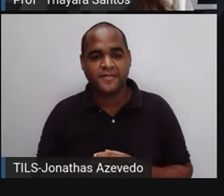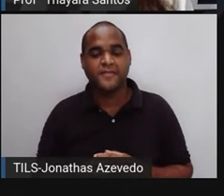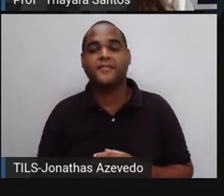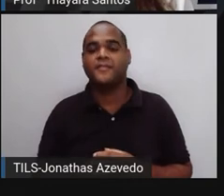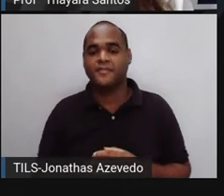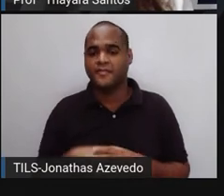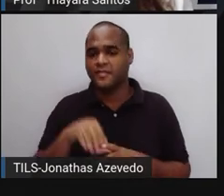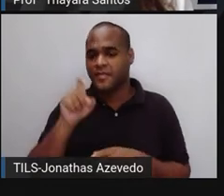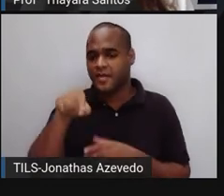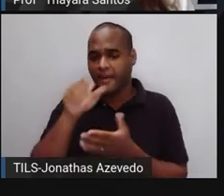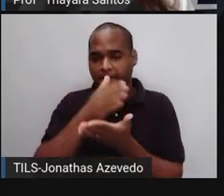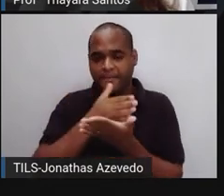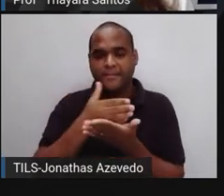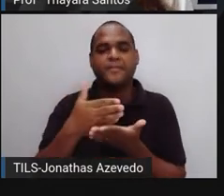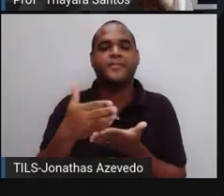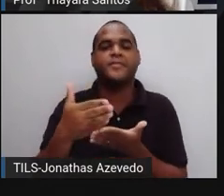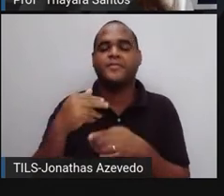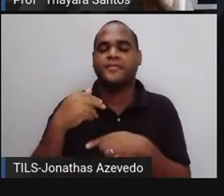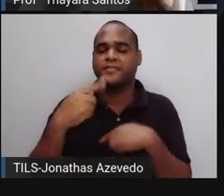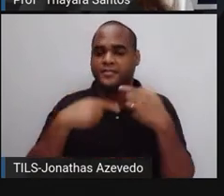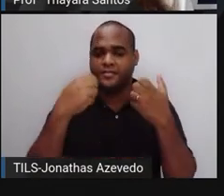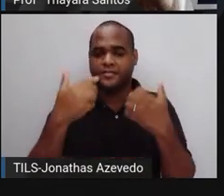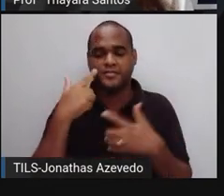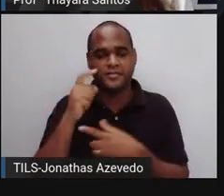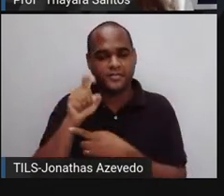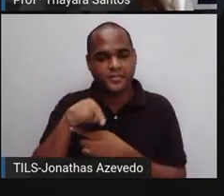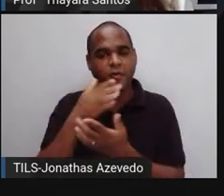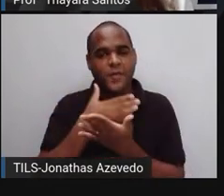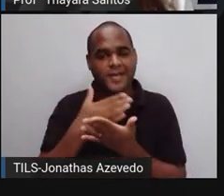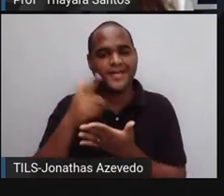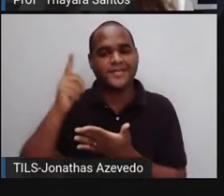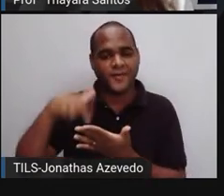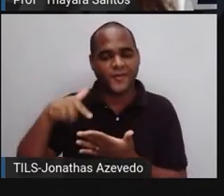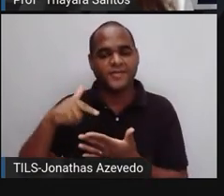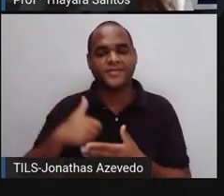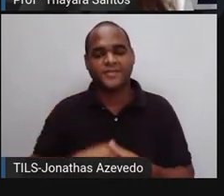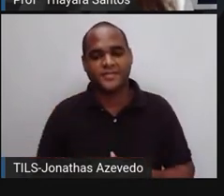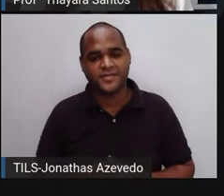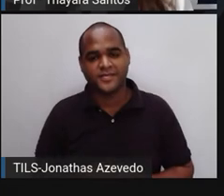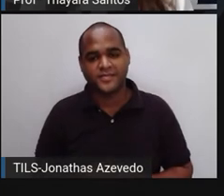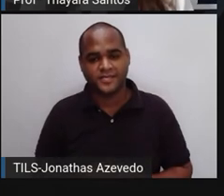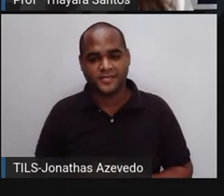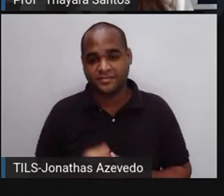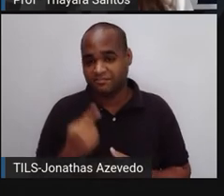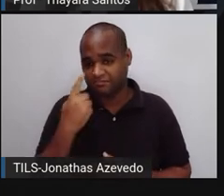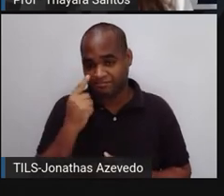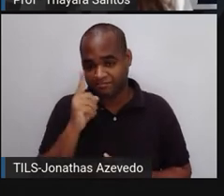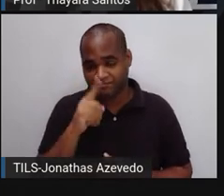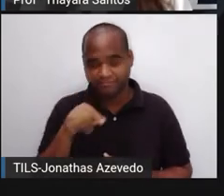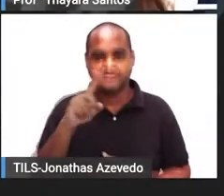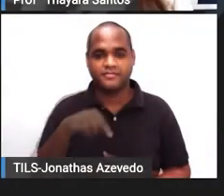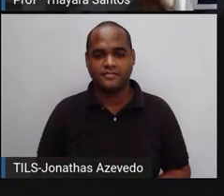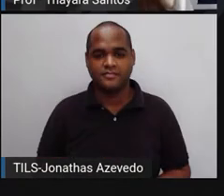Clica em começar. Depois, vai clicar em começar de novo aqui. Deixa só ele carregar.